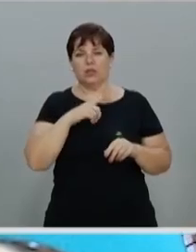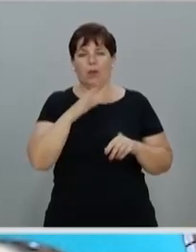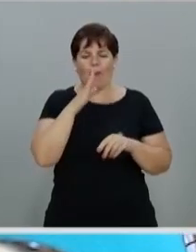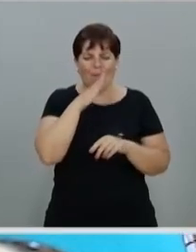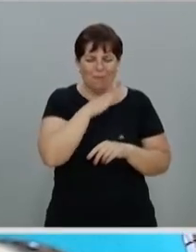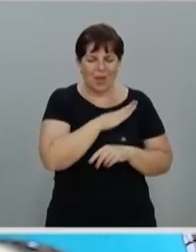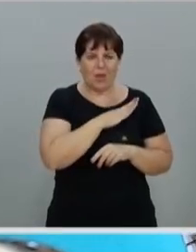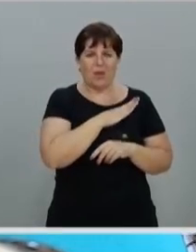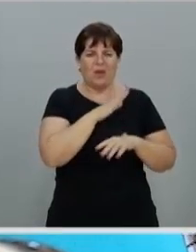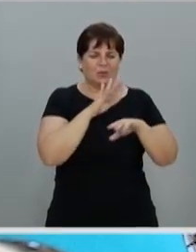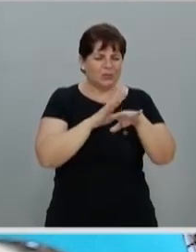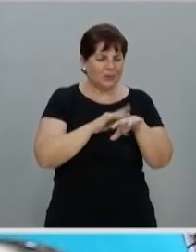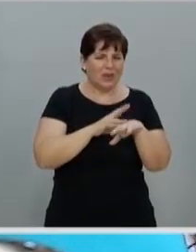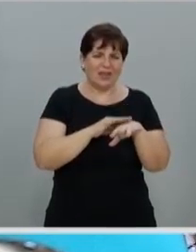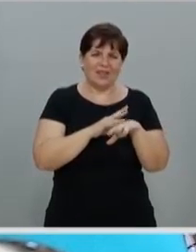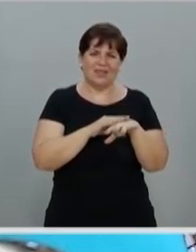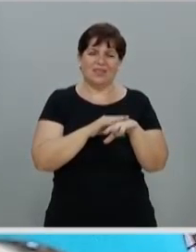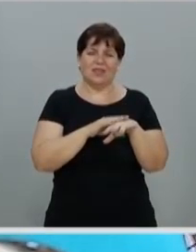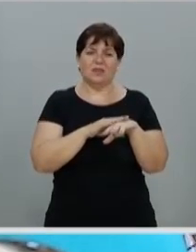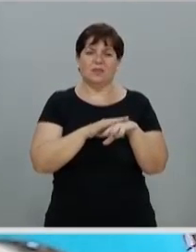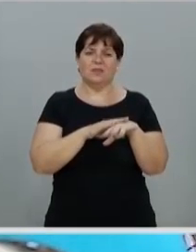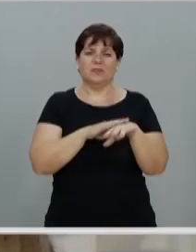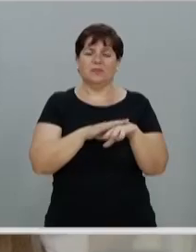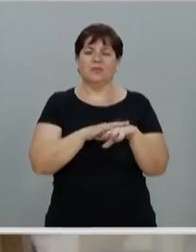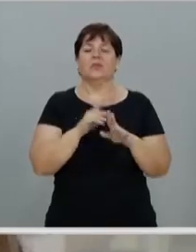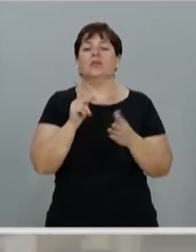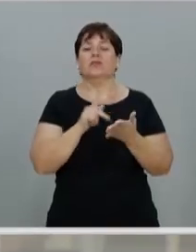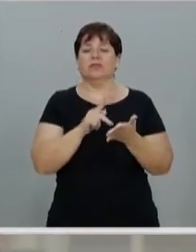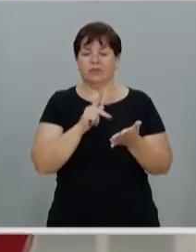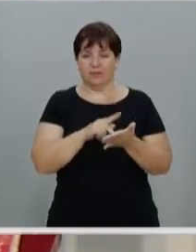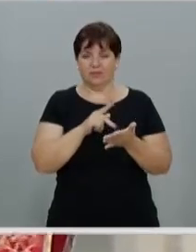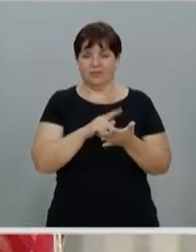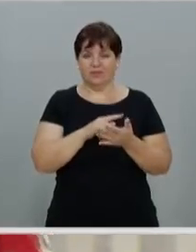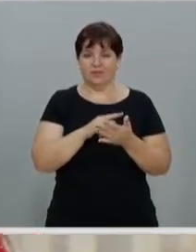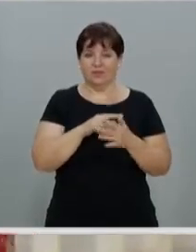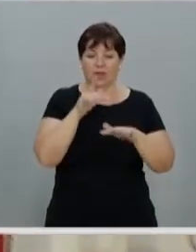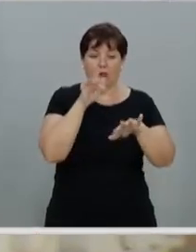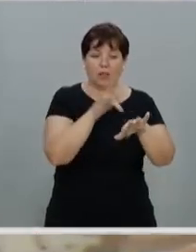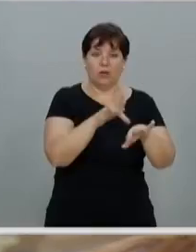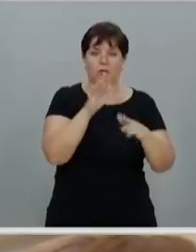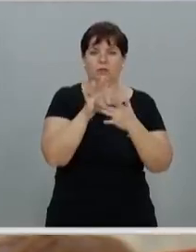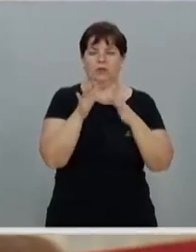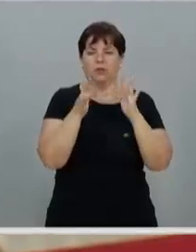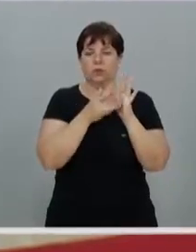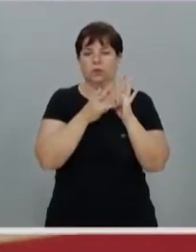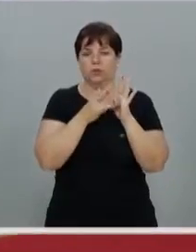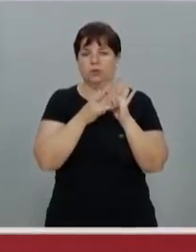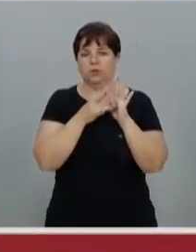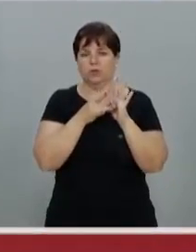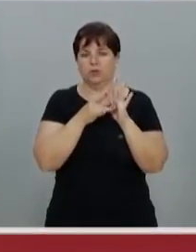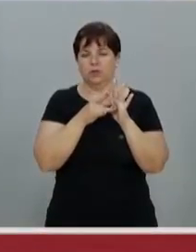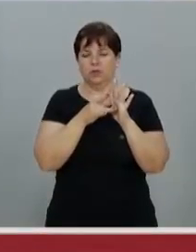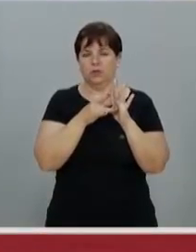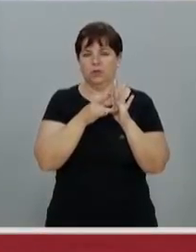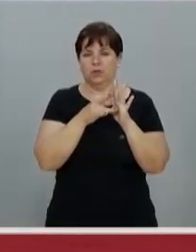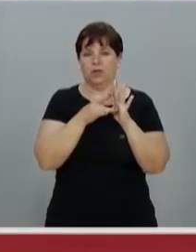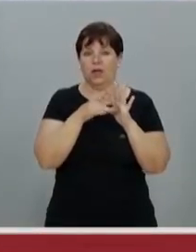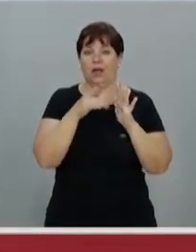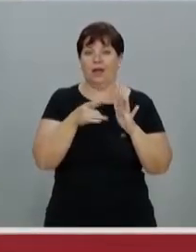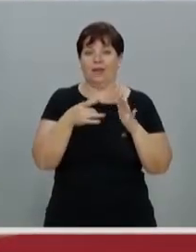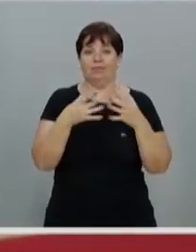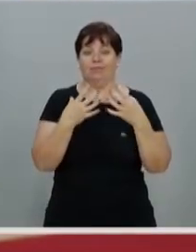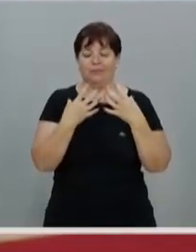que estava realmente passando por uma realidade de sofrimento, toca em Jesus, o homem que se deixa tocar pelo